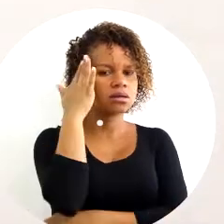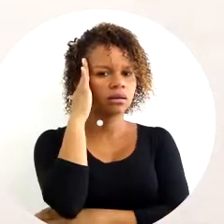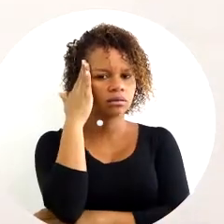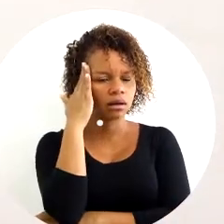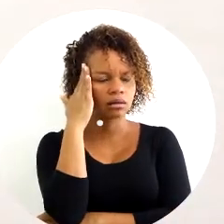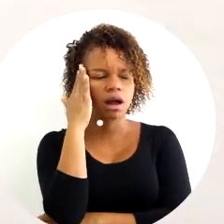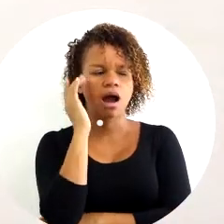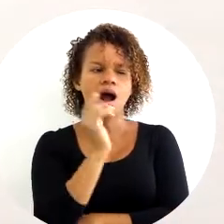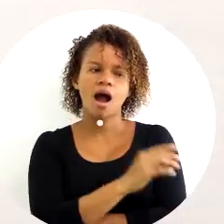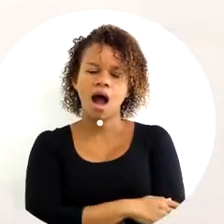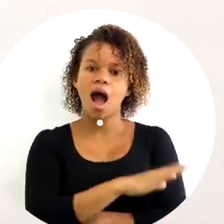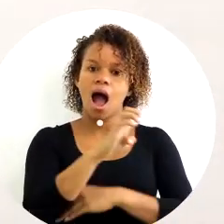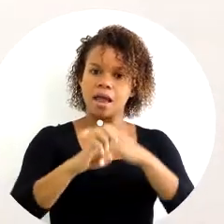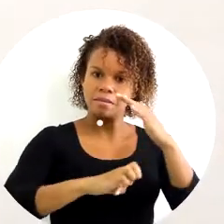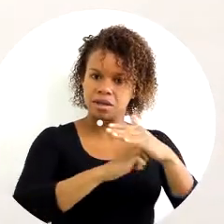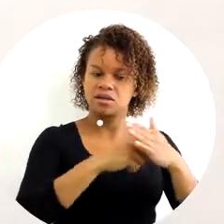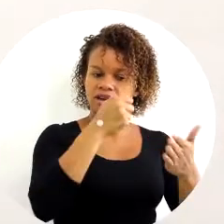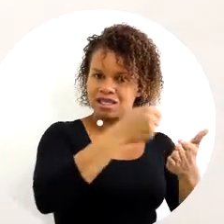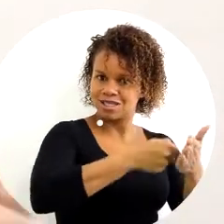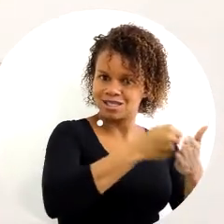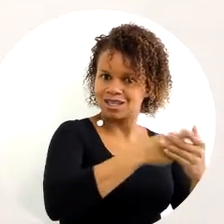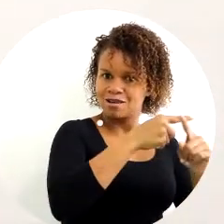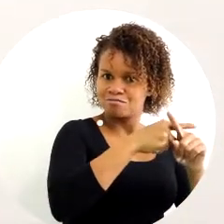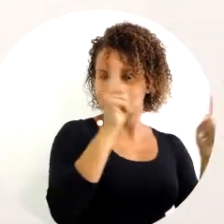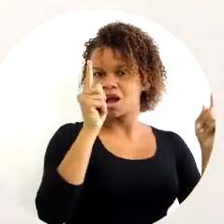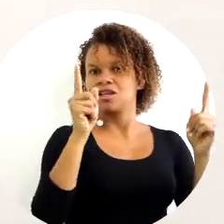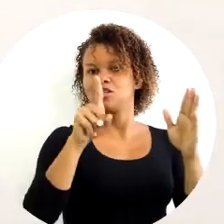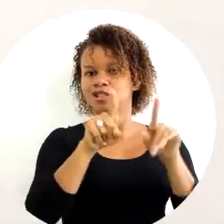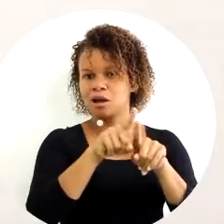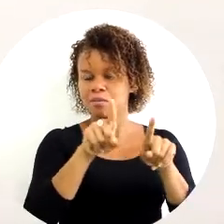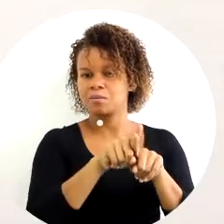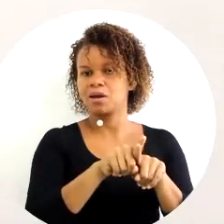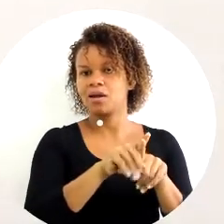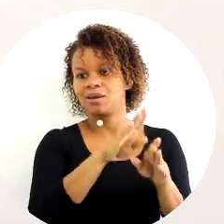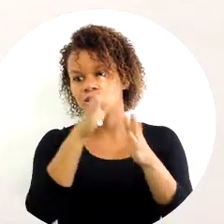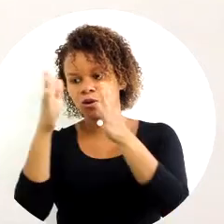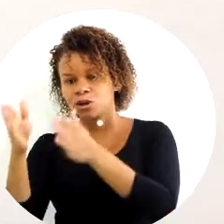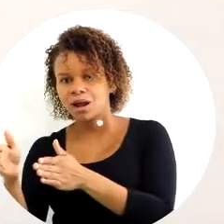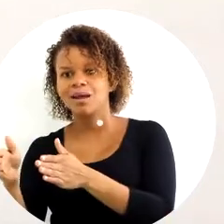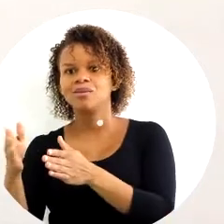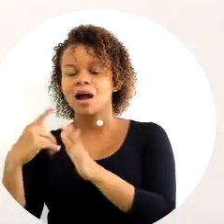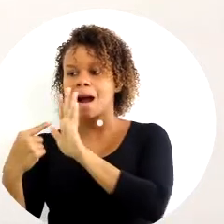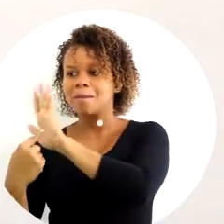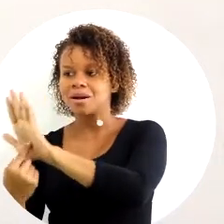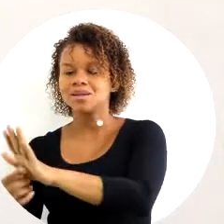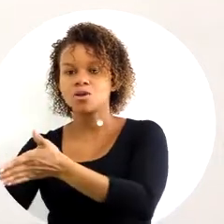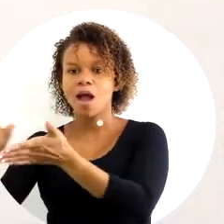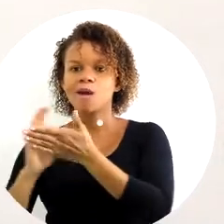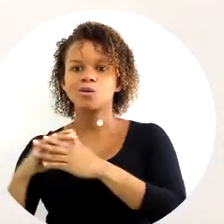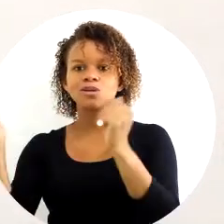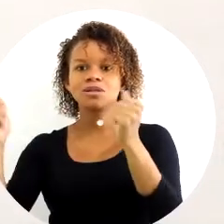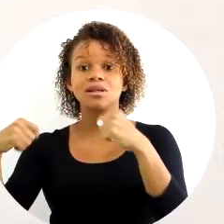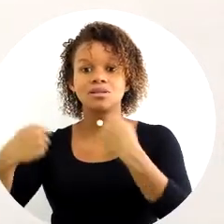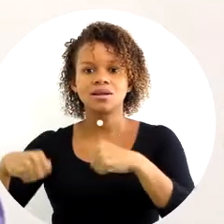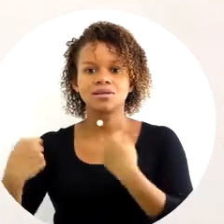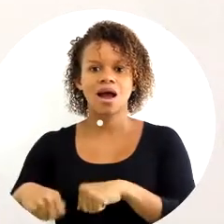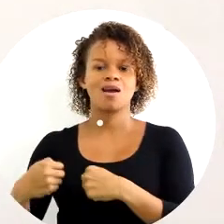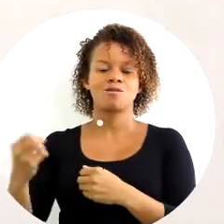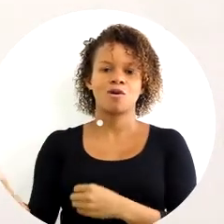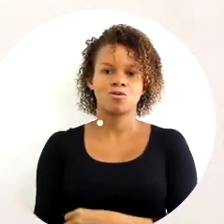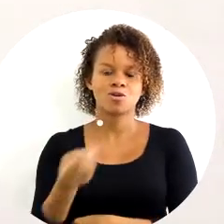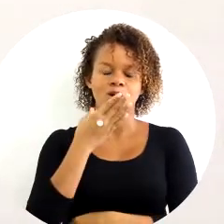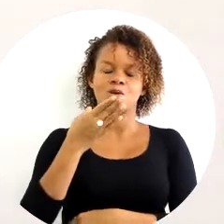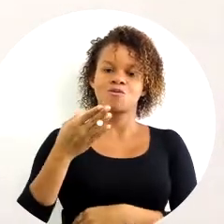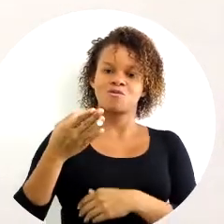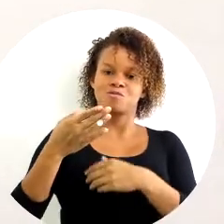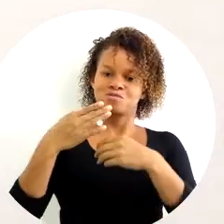que a empresa faz exigências, mas também, na contrapartida, apresenta os recursos necessários para a execução de um bom